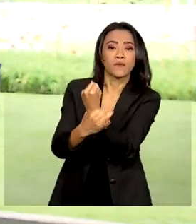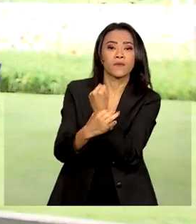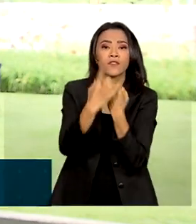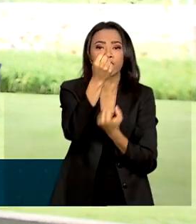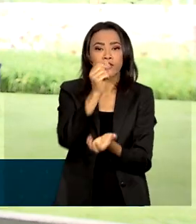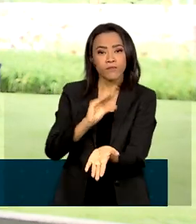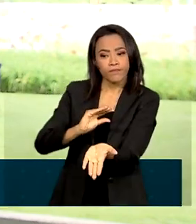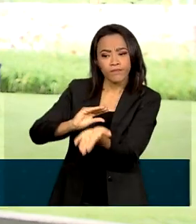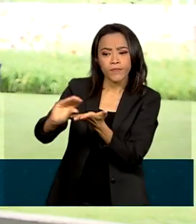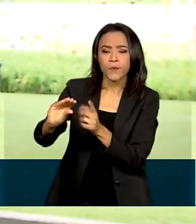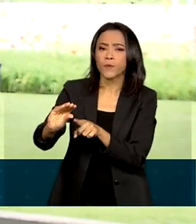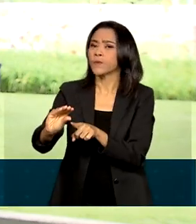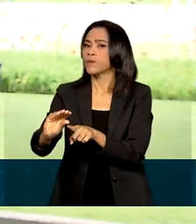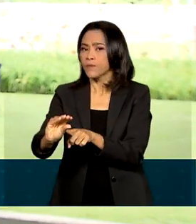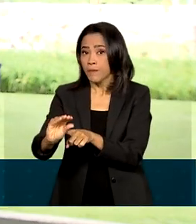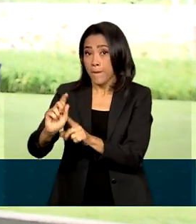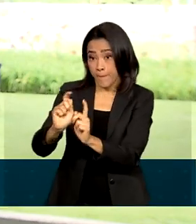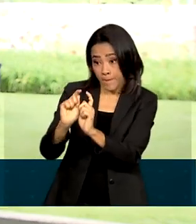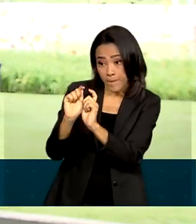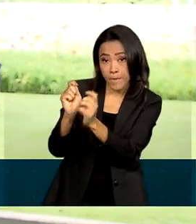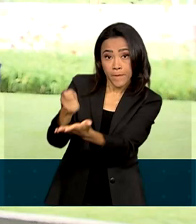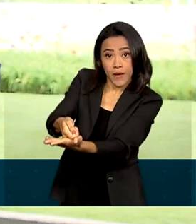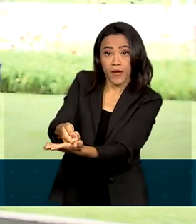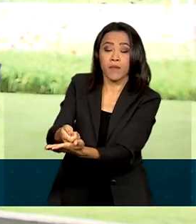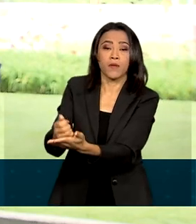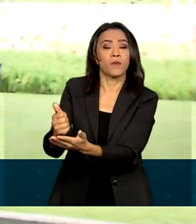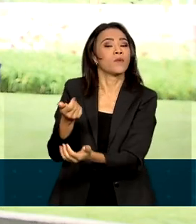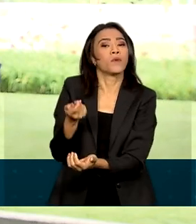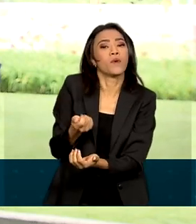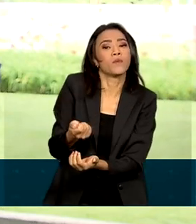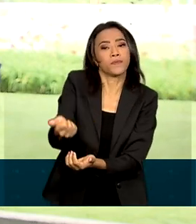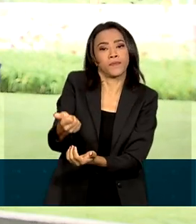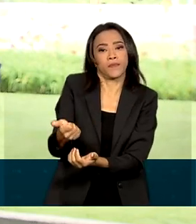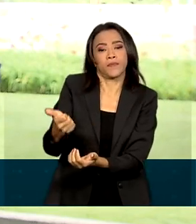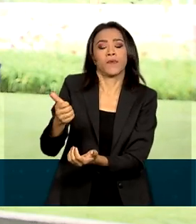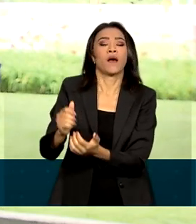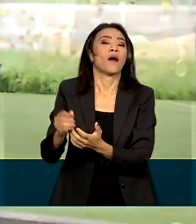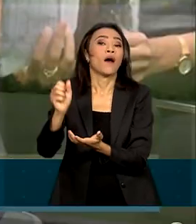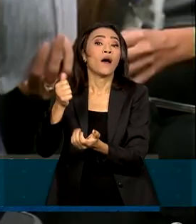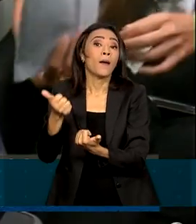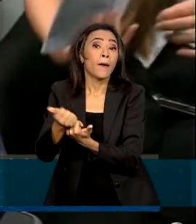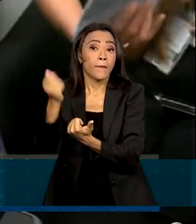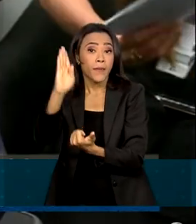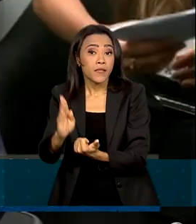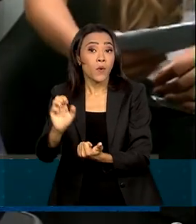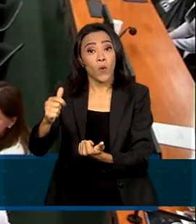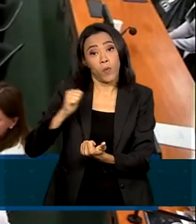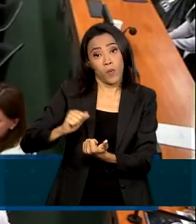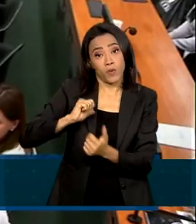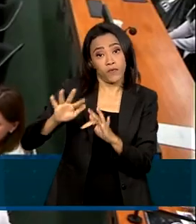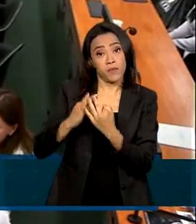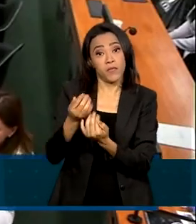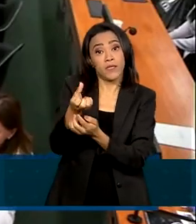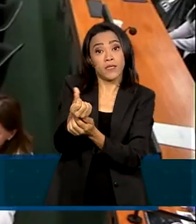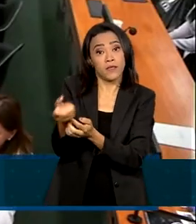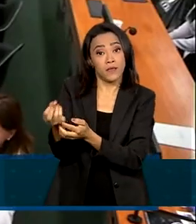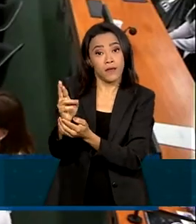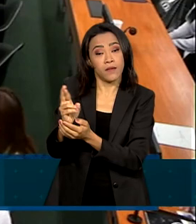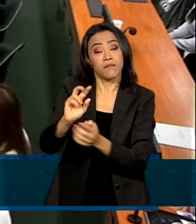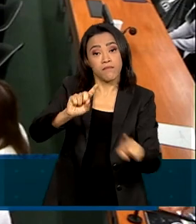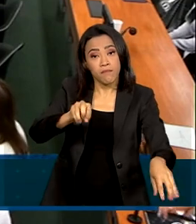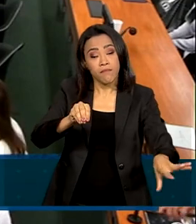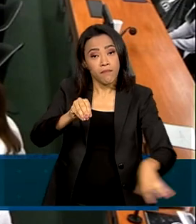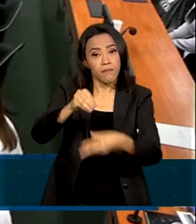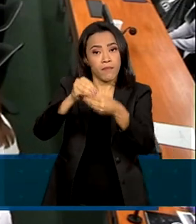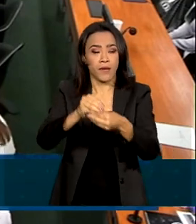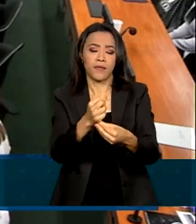para o pagamento do Auxílio Brasil ou Bolsa Família no valor de R$ 600 no ano que vem, mais R 150